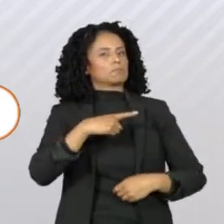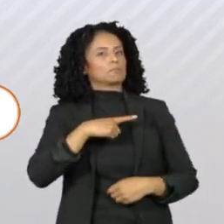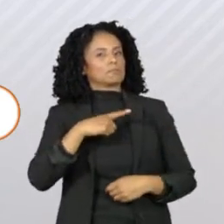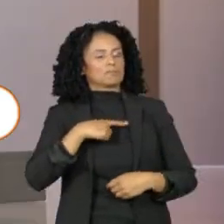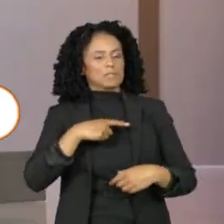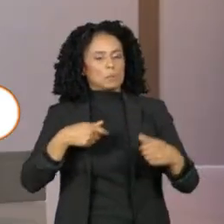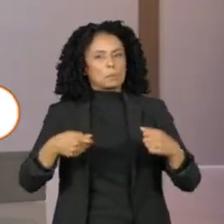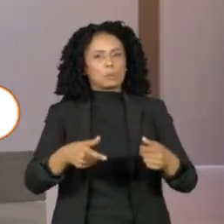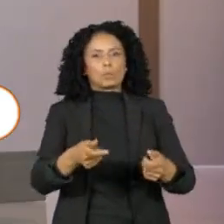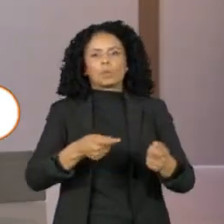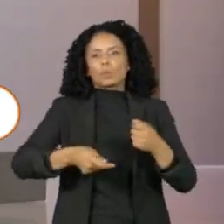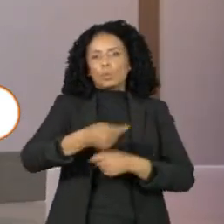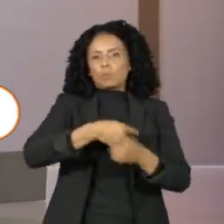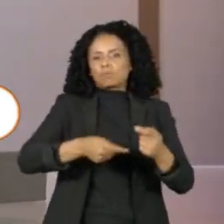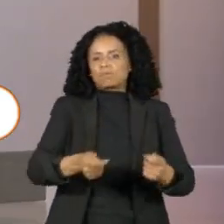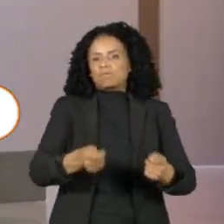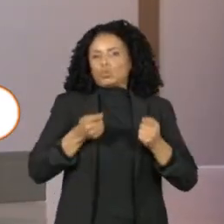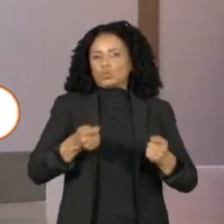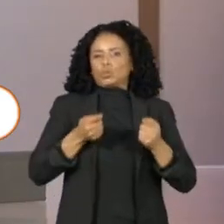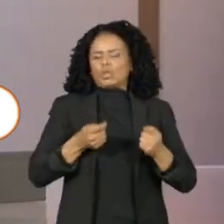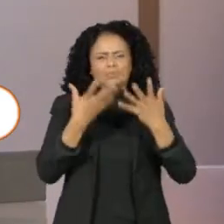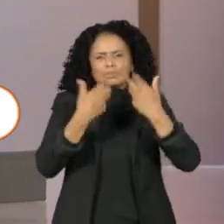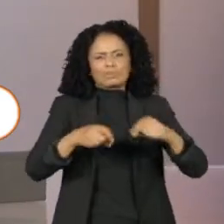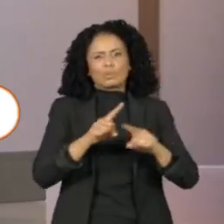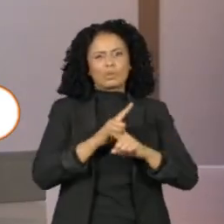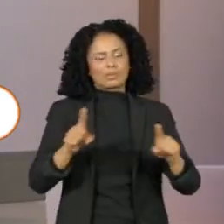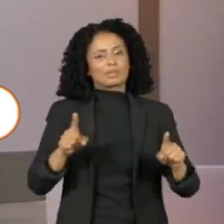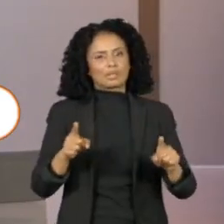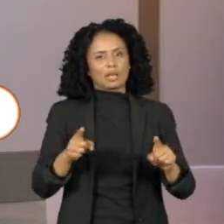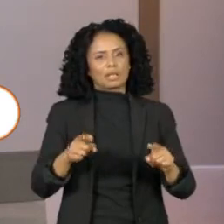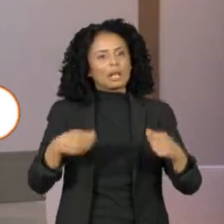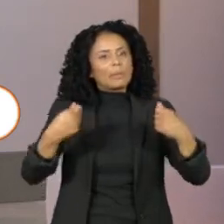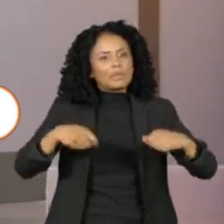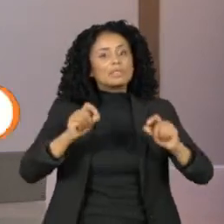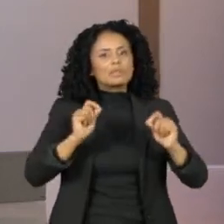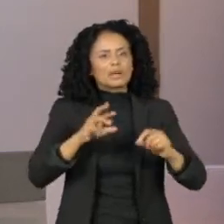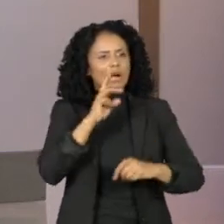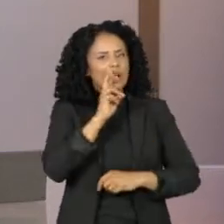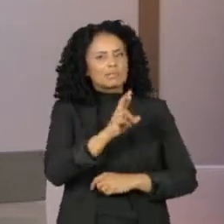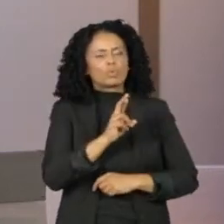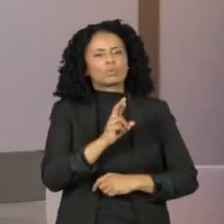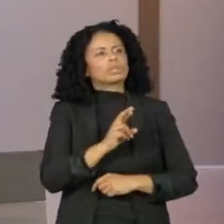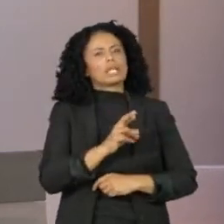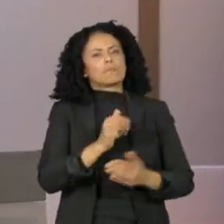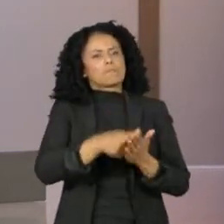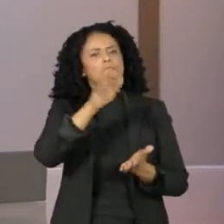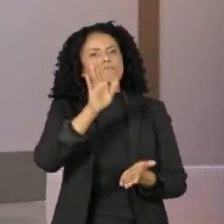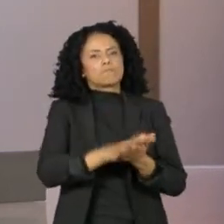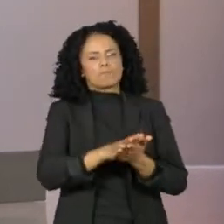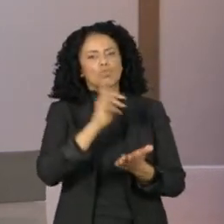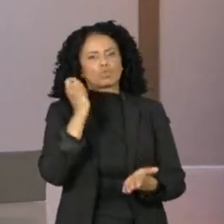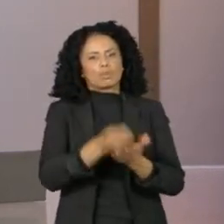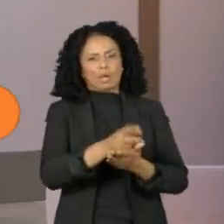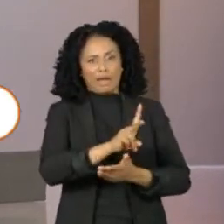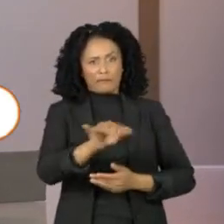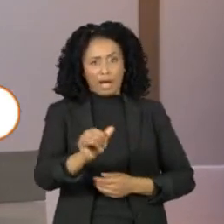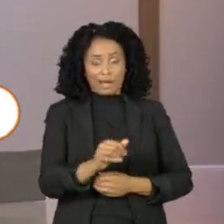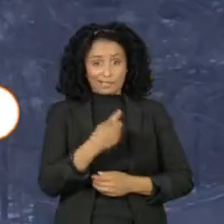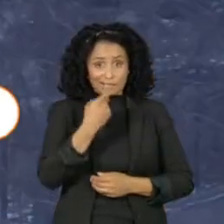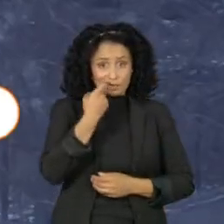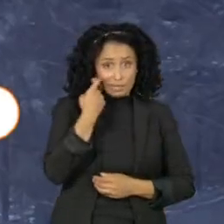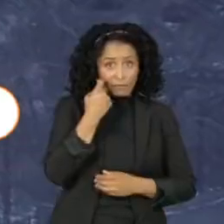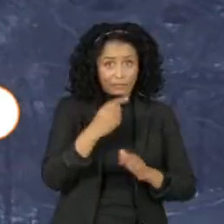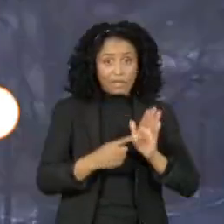energética europeia é inaceitável e será recebida com uma resposta robusta. Nesta terça-feira, equipamentos